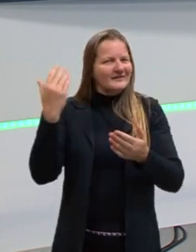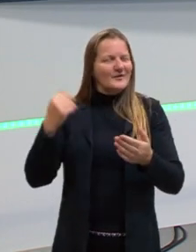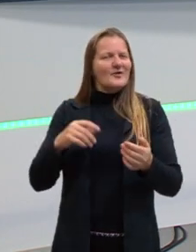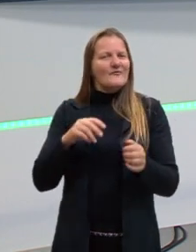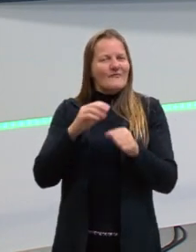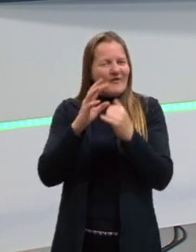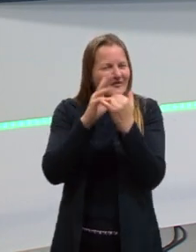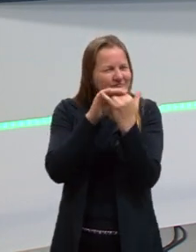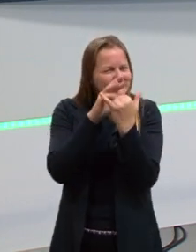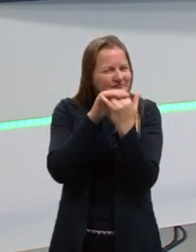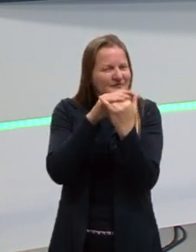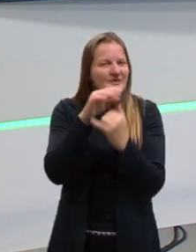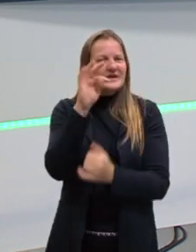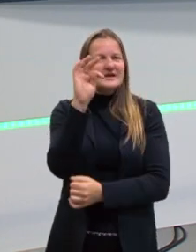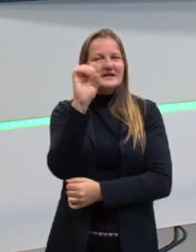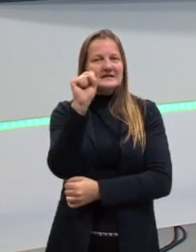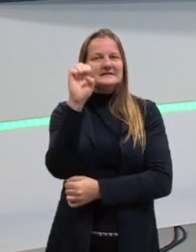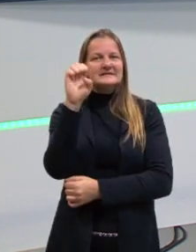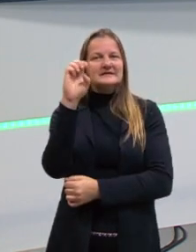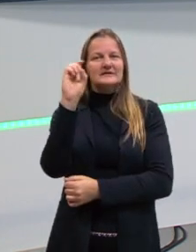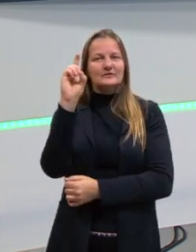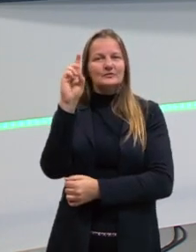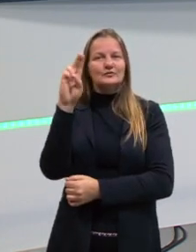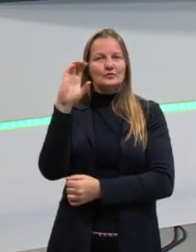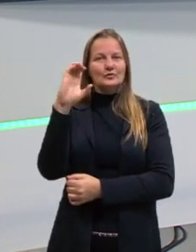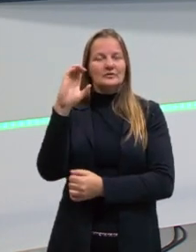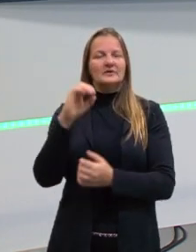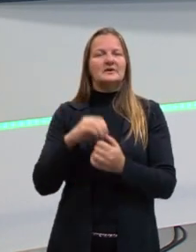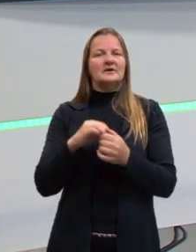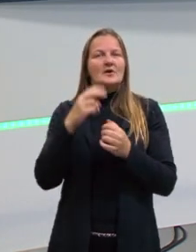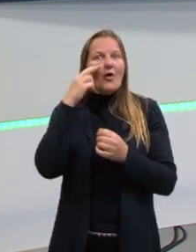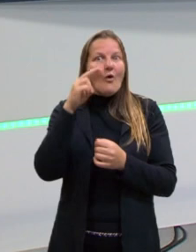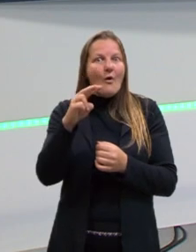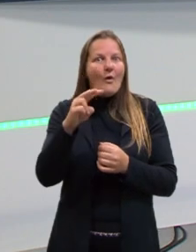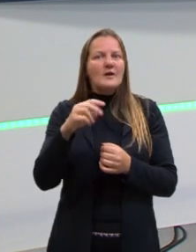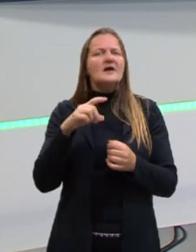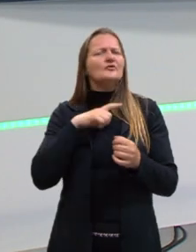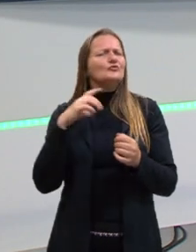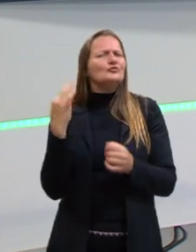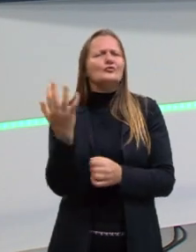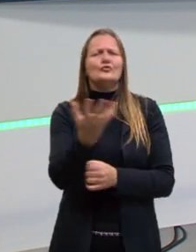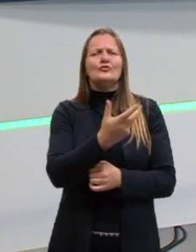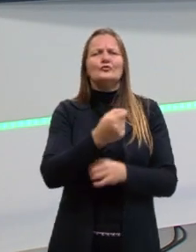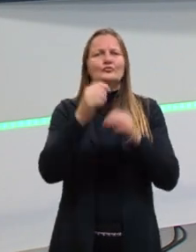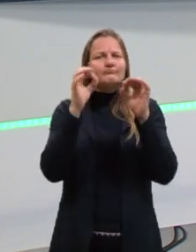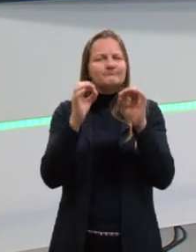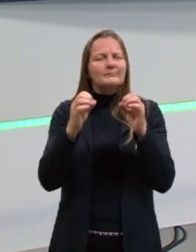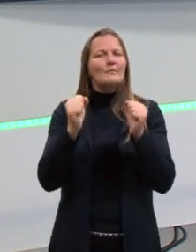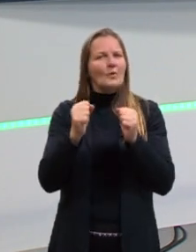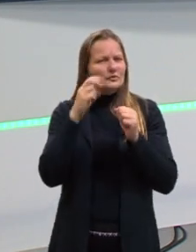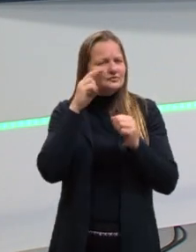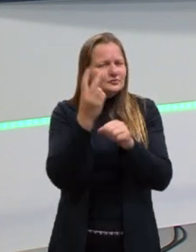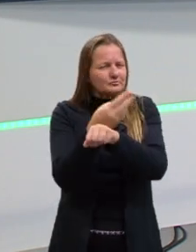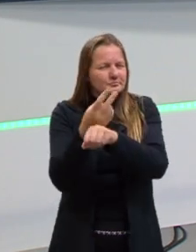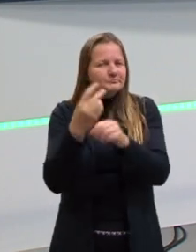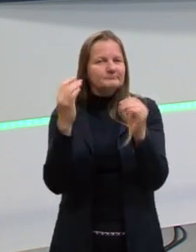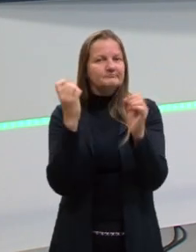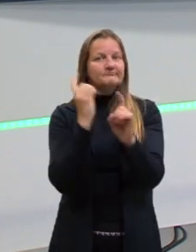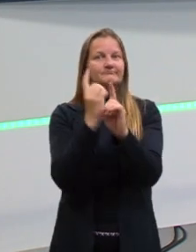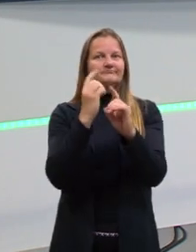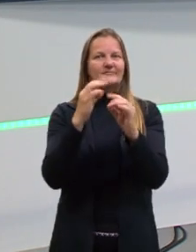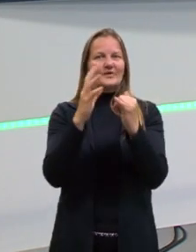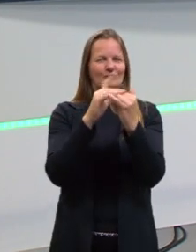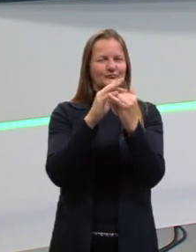corre no canal da SeduqRS no YouTube e assiste, que está tudo lá certinho, para te acompanhar e conseguir